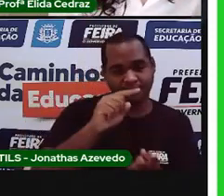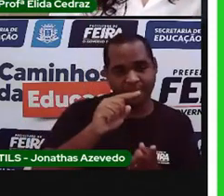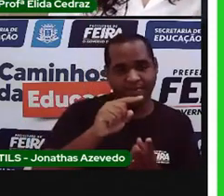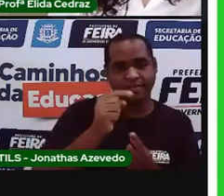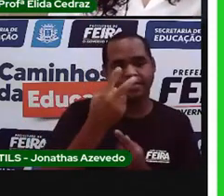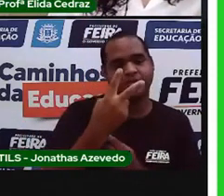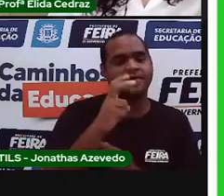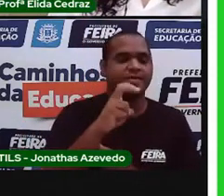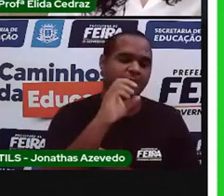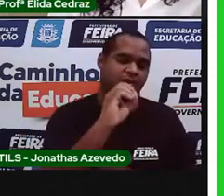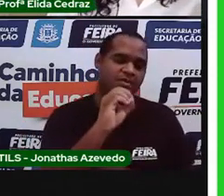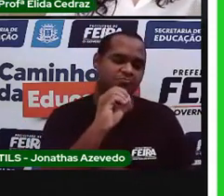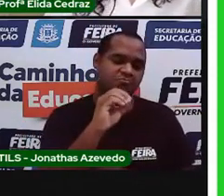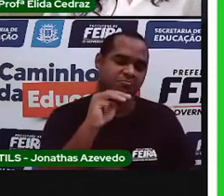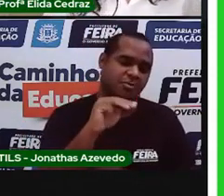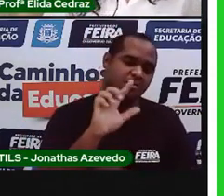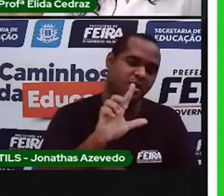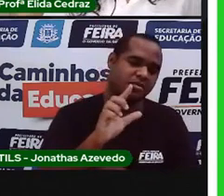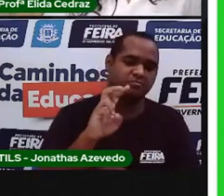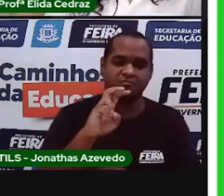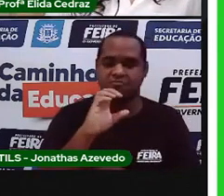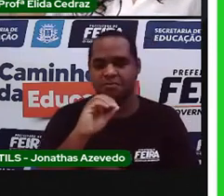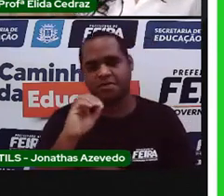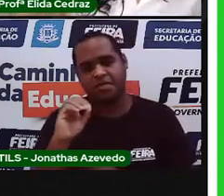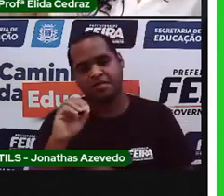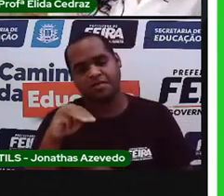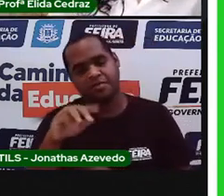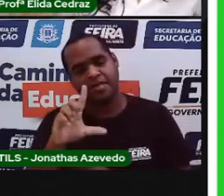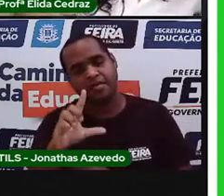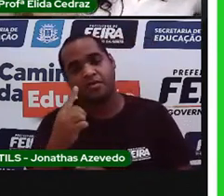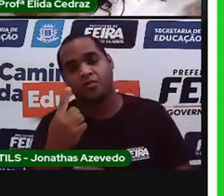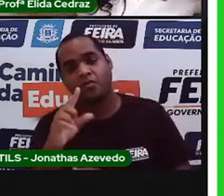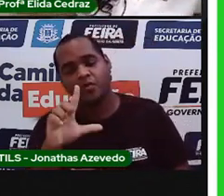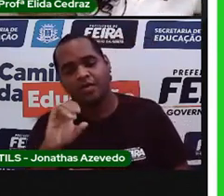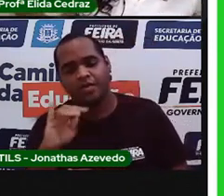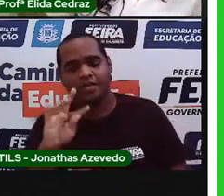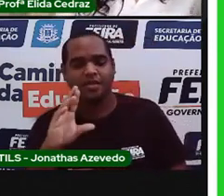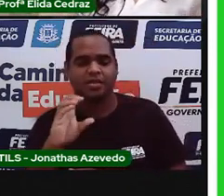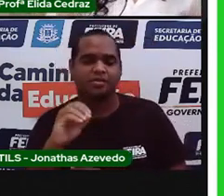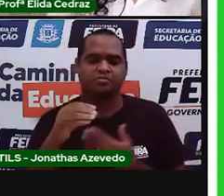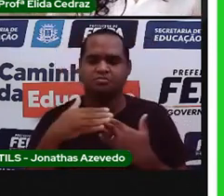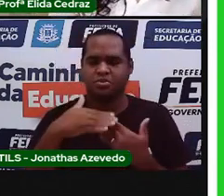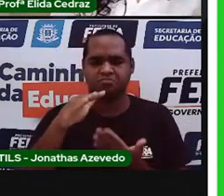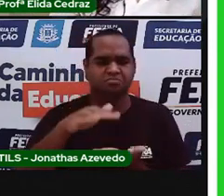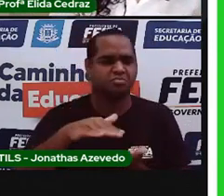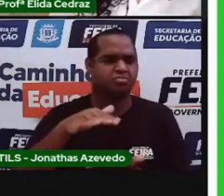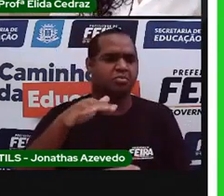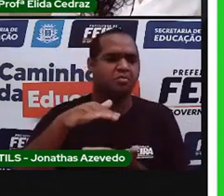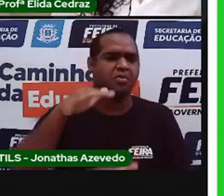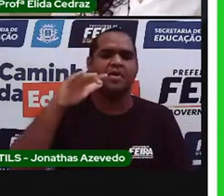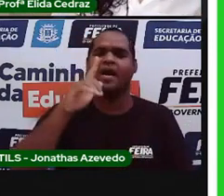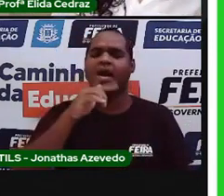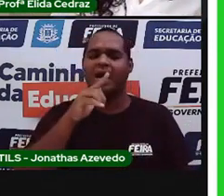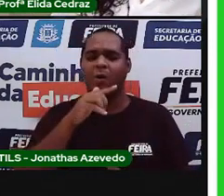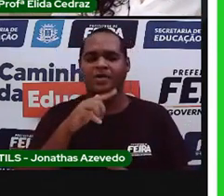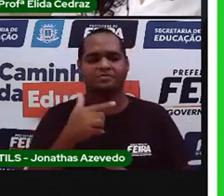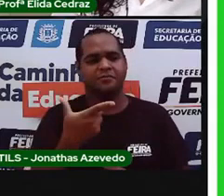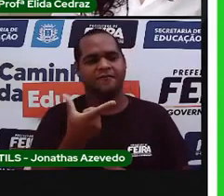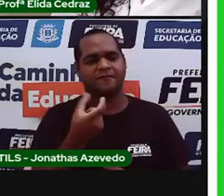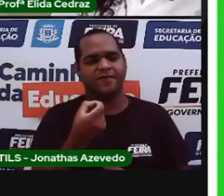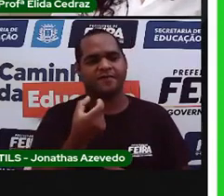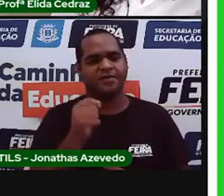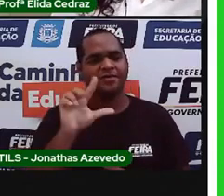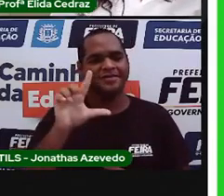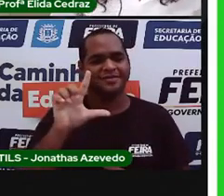250, de 500, de um litro. E aí vai até o garrafão de água mineral com